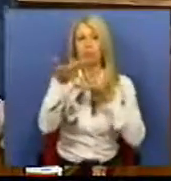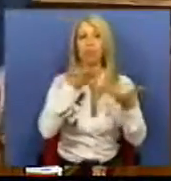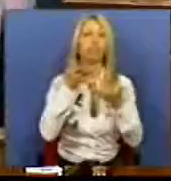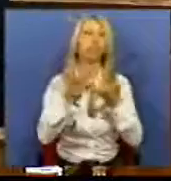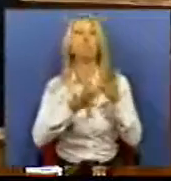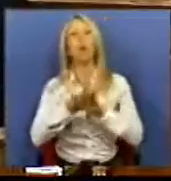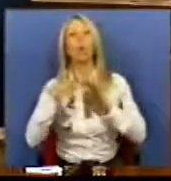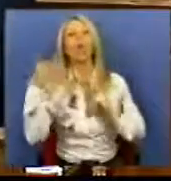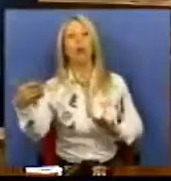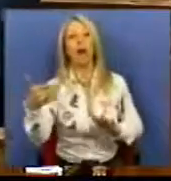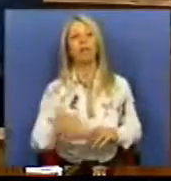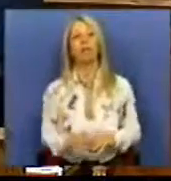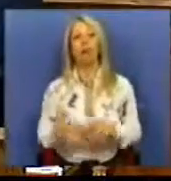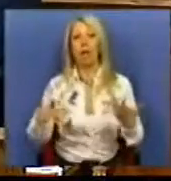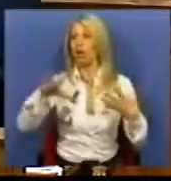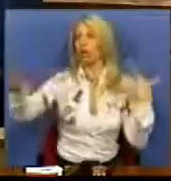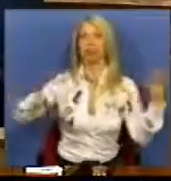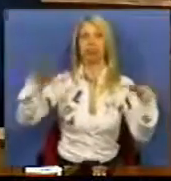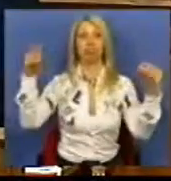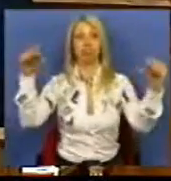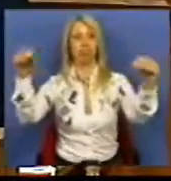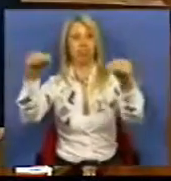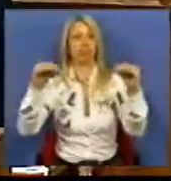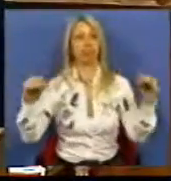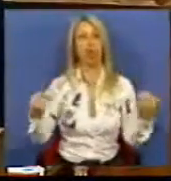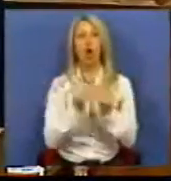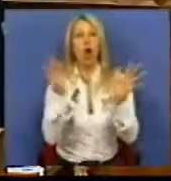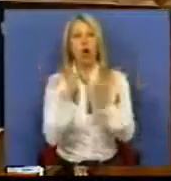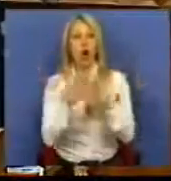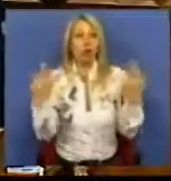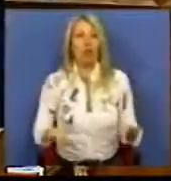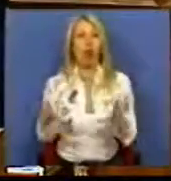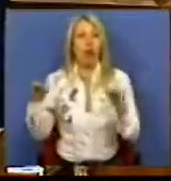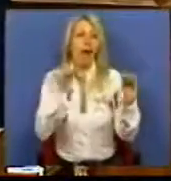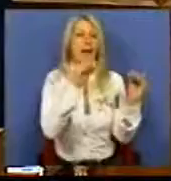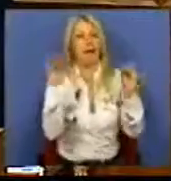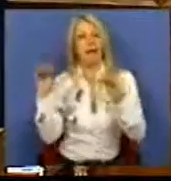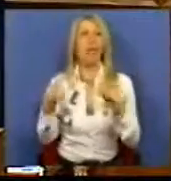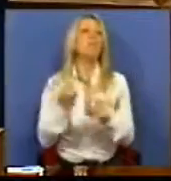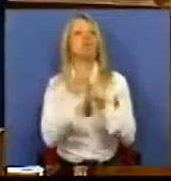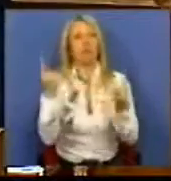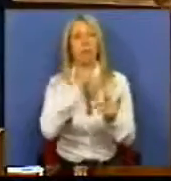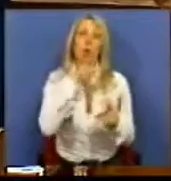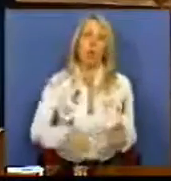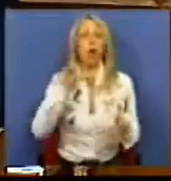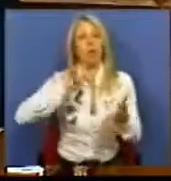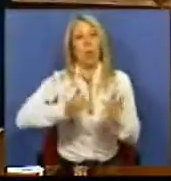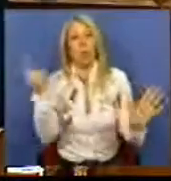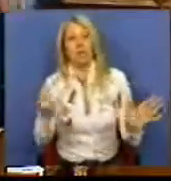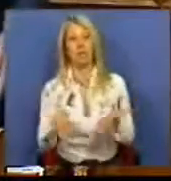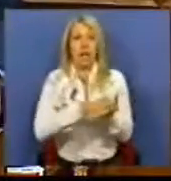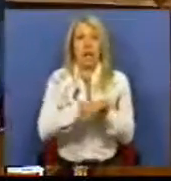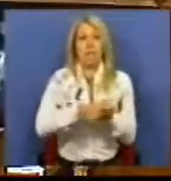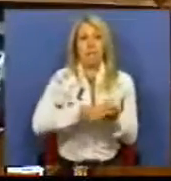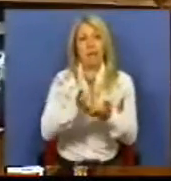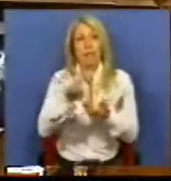direita, este alarido todo é mais fucatórico que outra coisa, porque eles estão de acordo com a essência, a substância